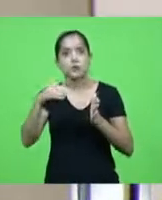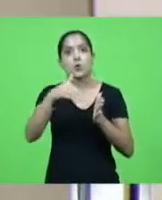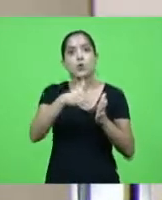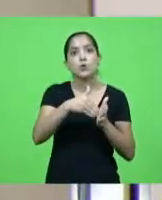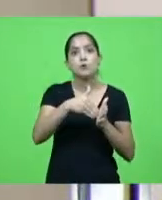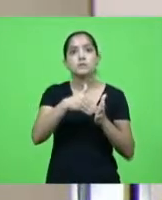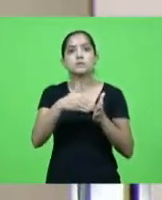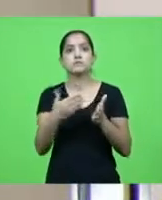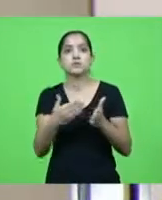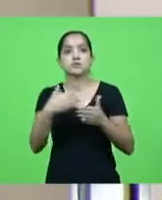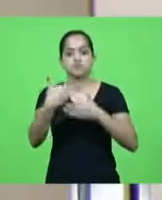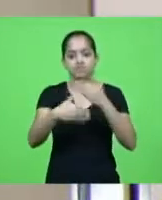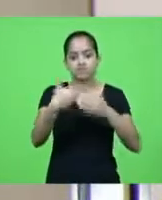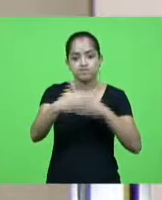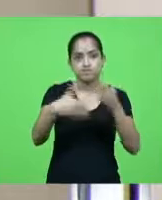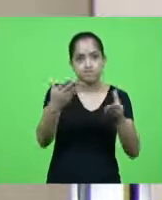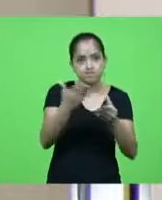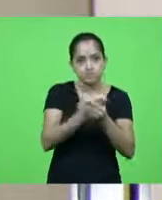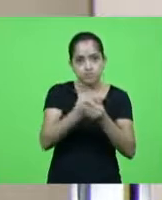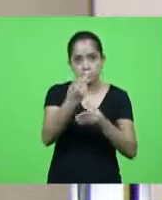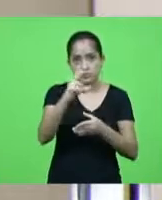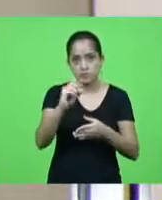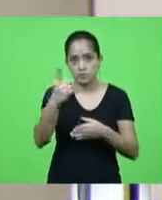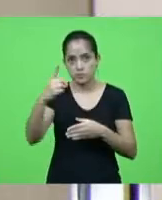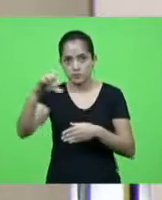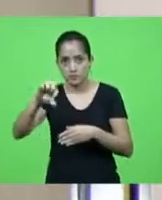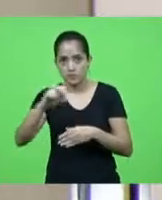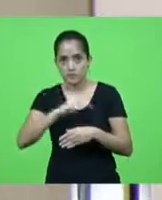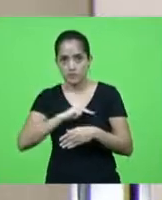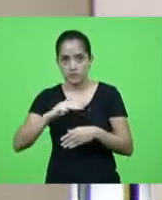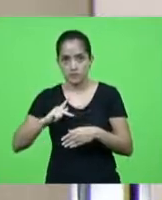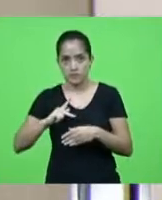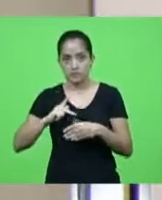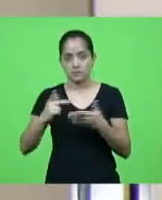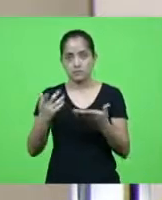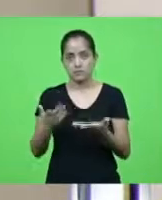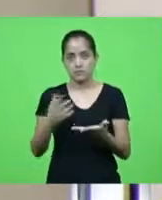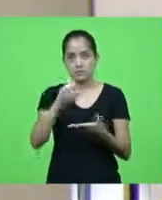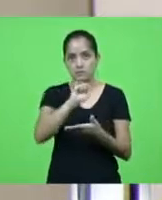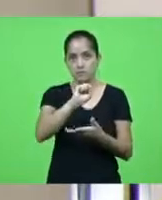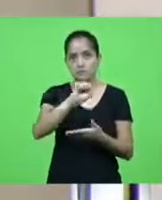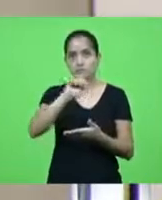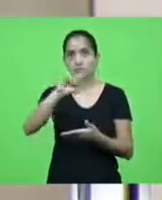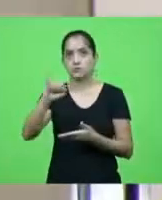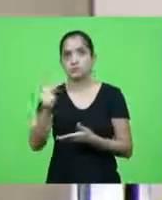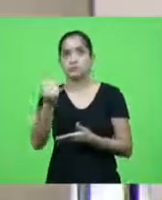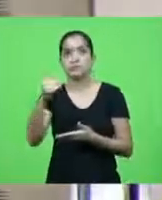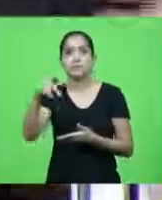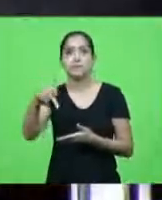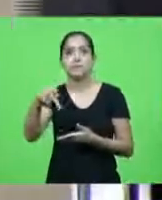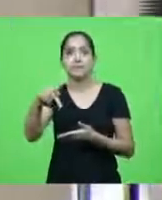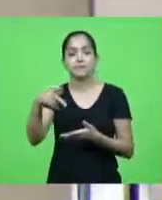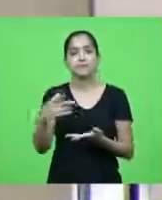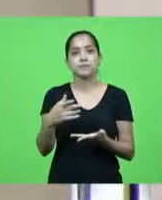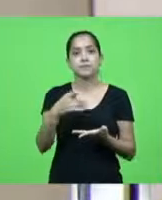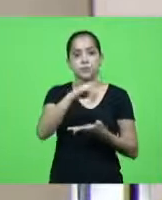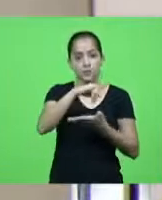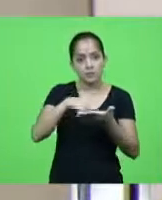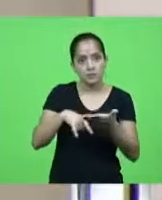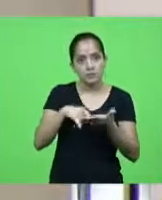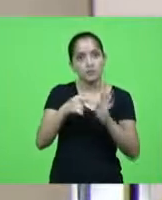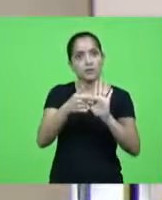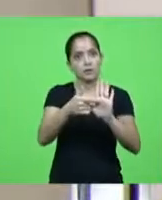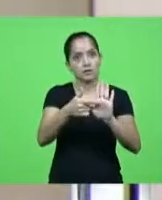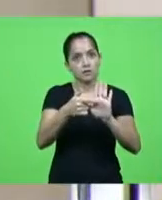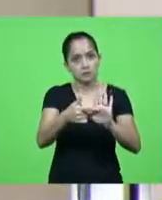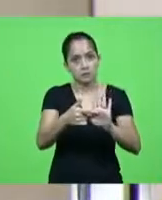os processos anteriores a 2019, que eram públicos no SJP, tenham seus documentos disponíveis